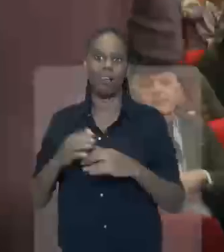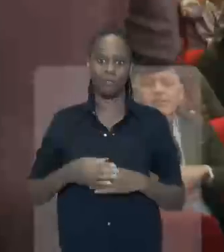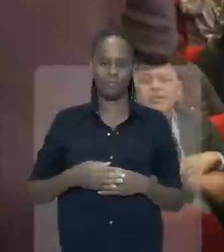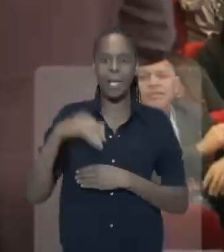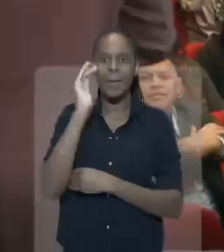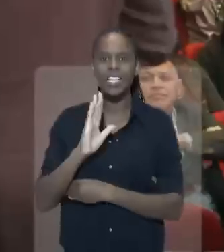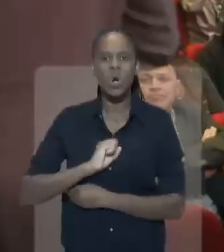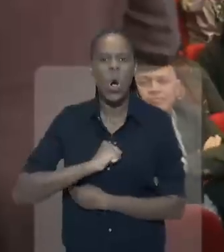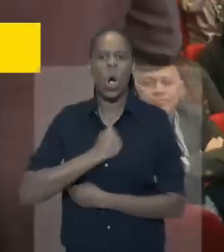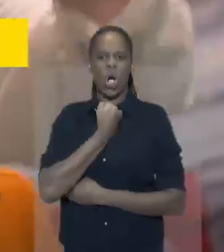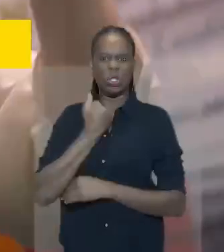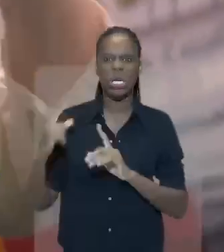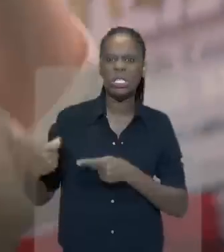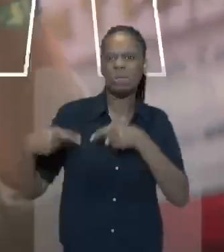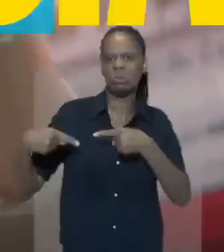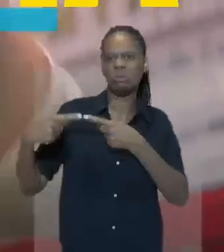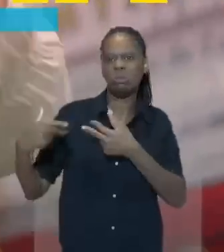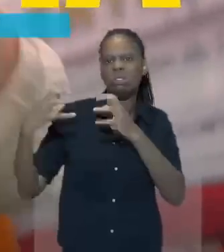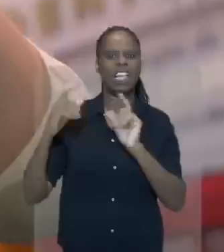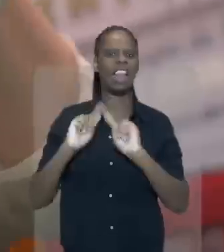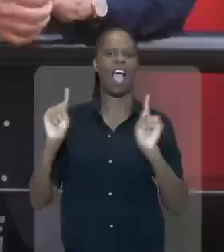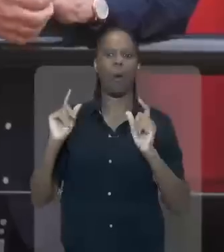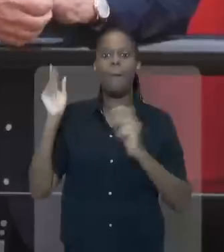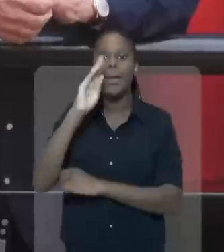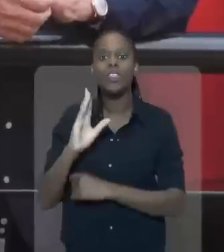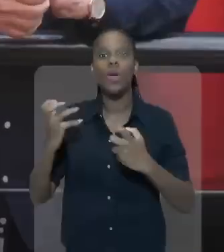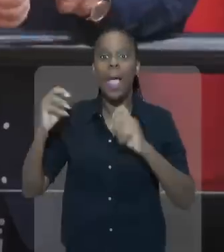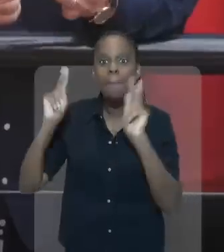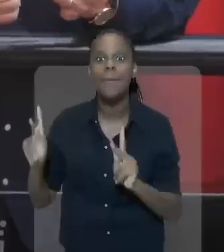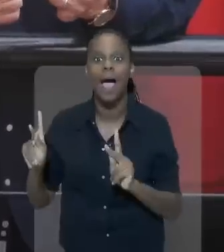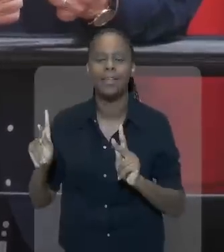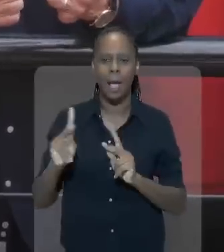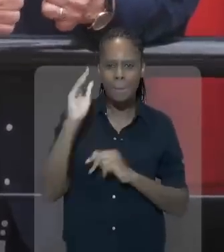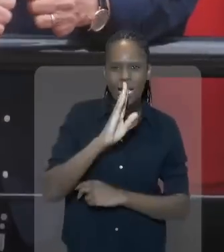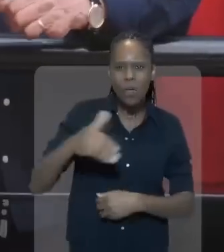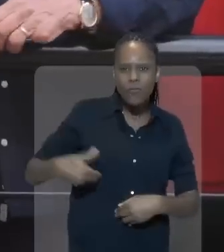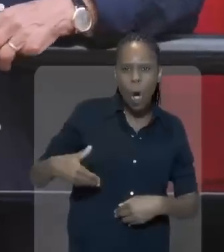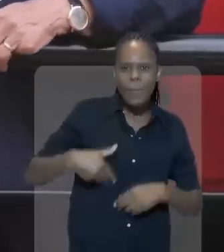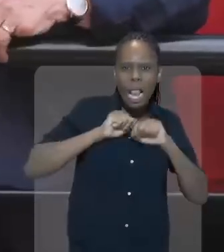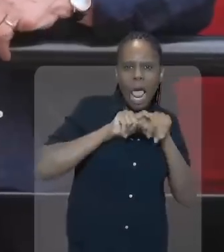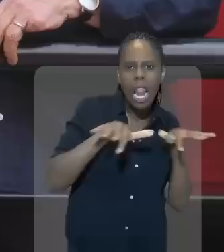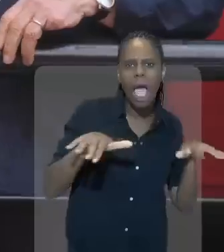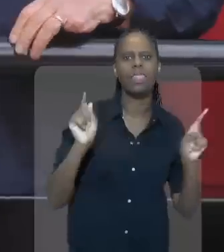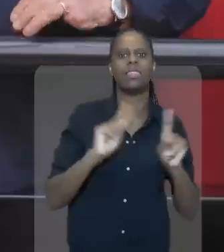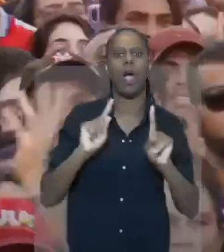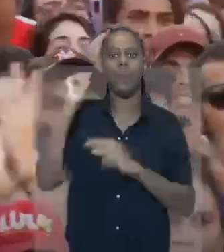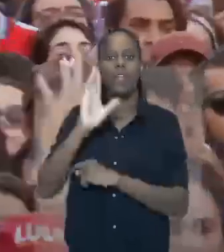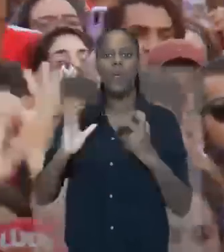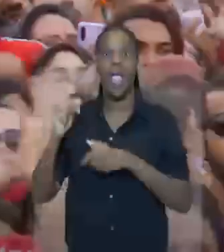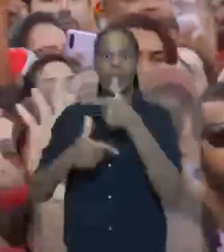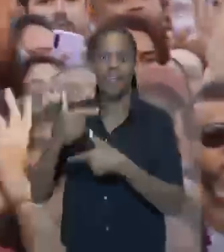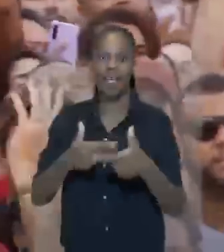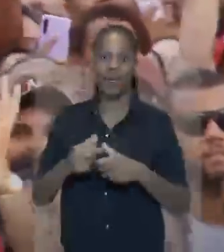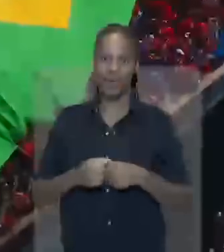nada a ver com o PT, mas tem muito a ver com o Brasil e muito com a democracia. O Brasil não quer ódio, o Brasil quer paz.